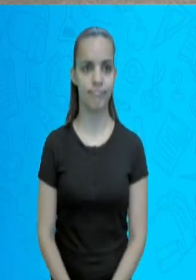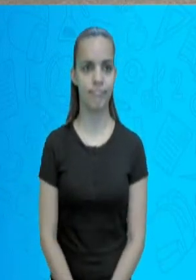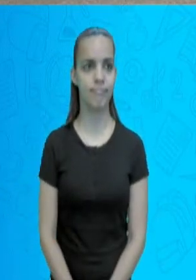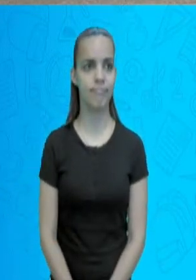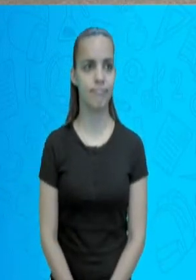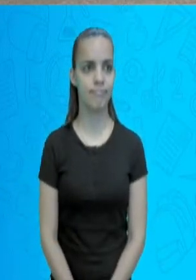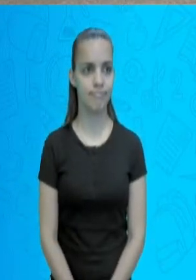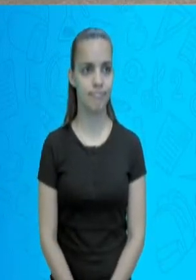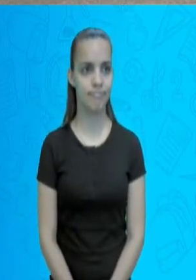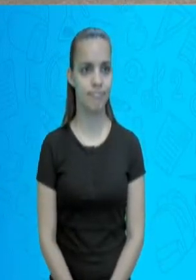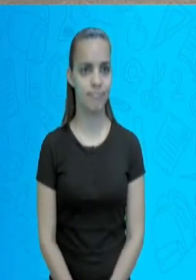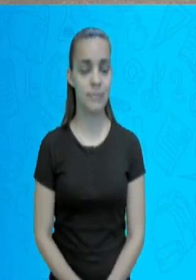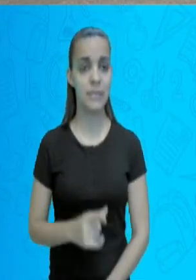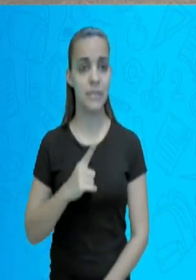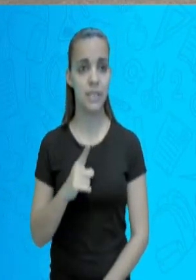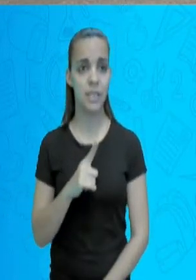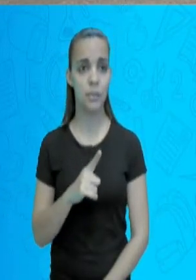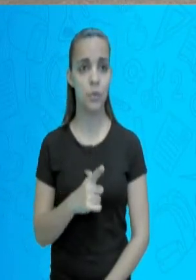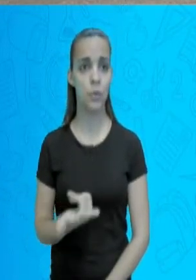Temos uma